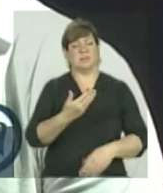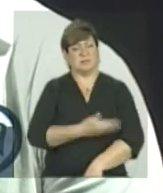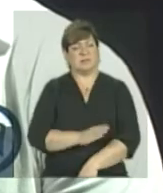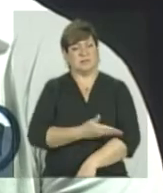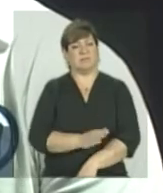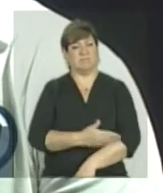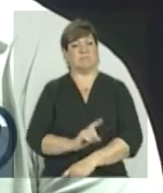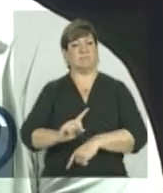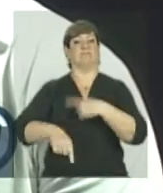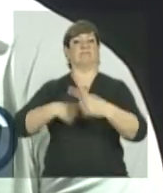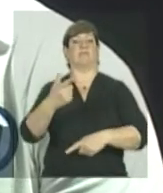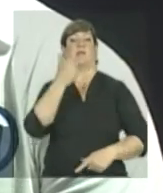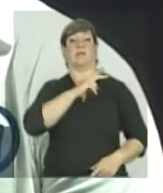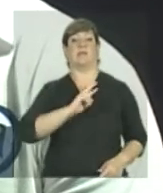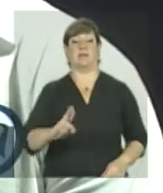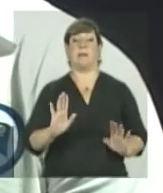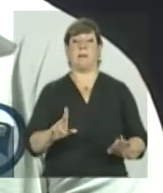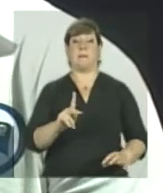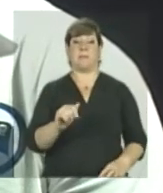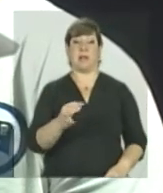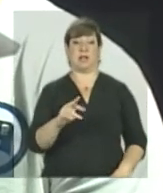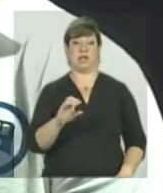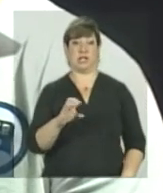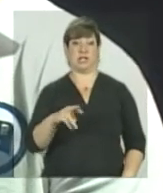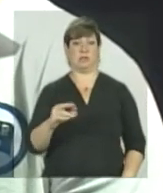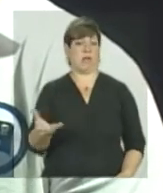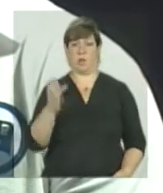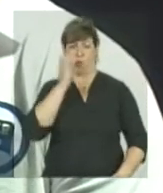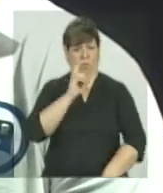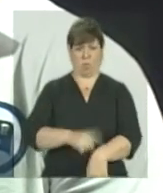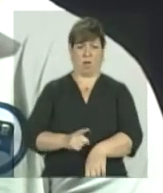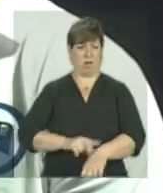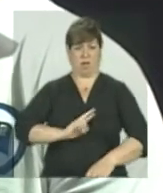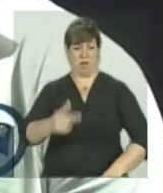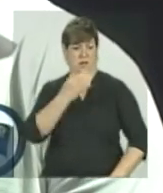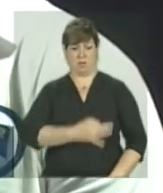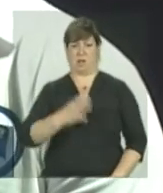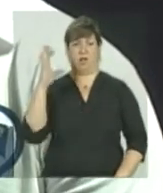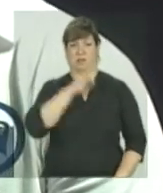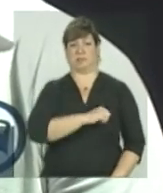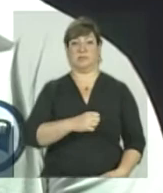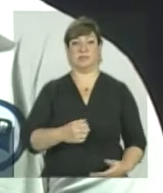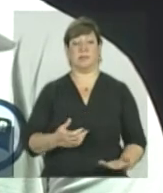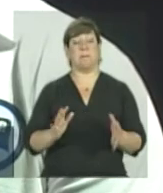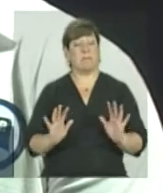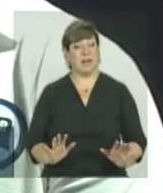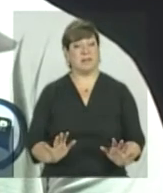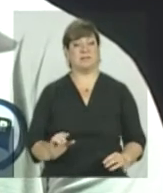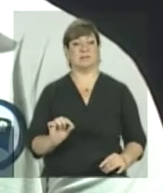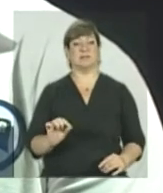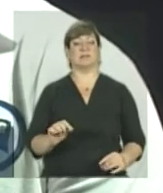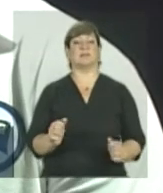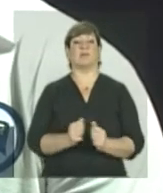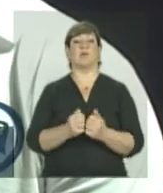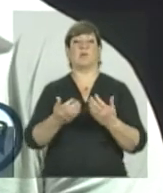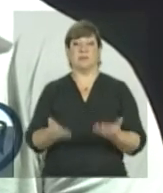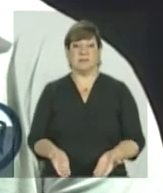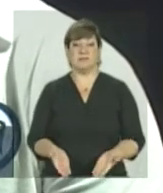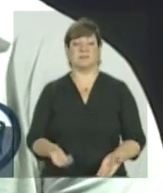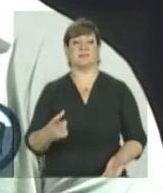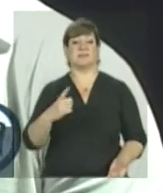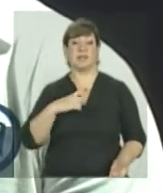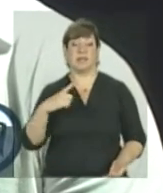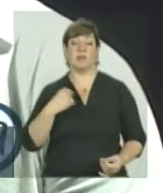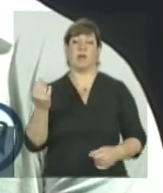patrocínio quer o resultado, ele quer o investimento no atleta já consagrado. Só que por trás disso vem um